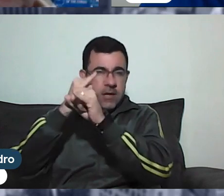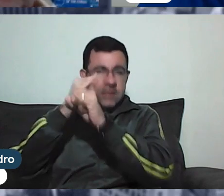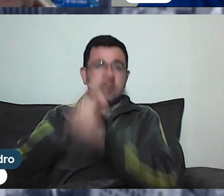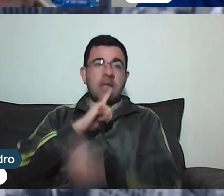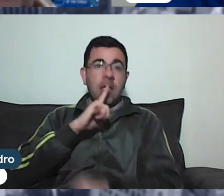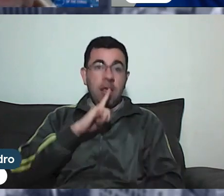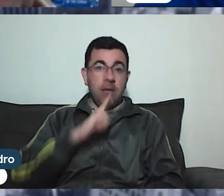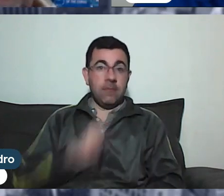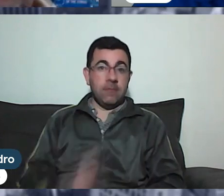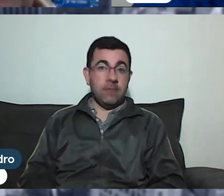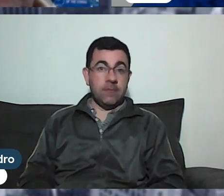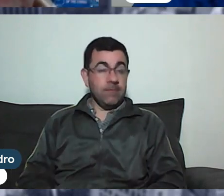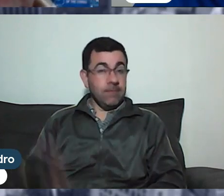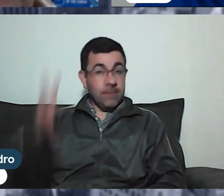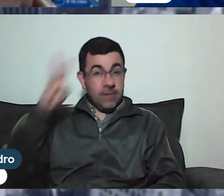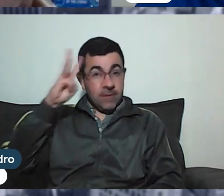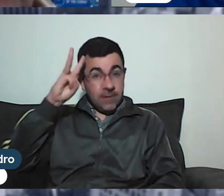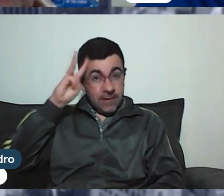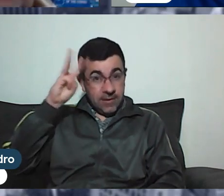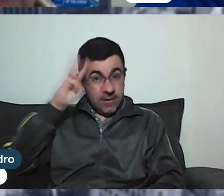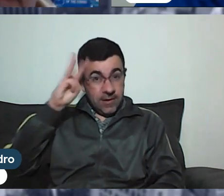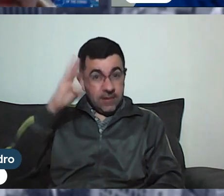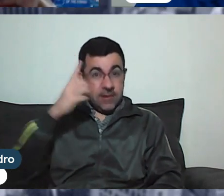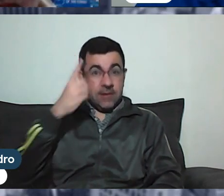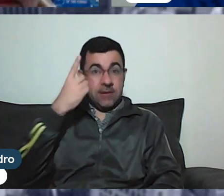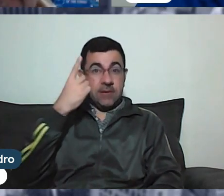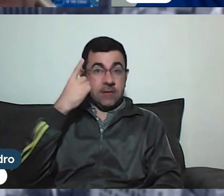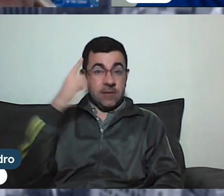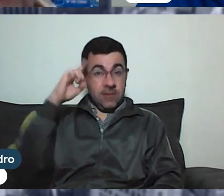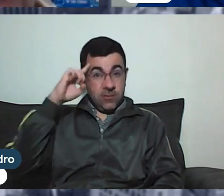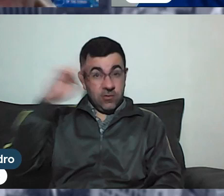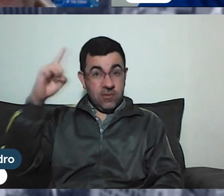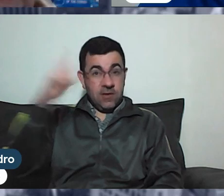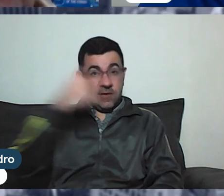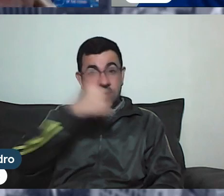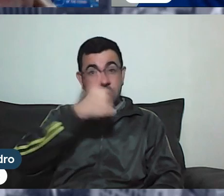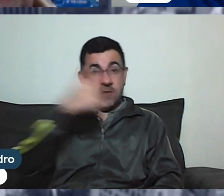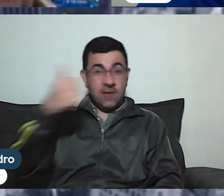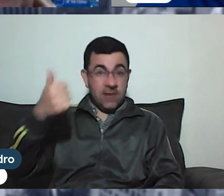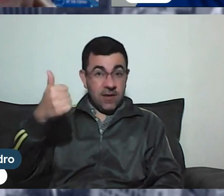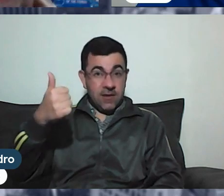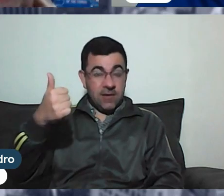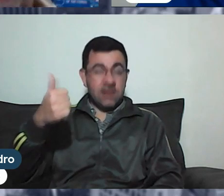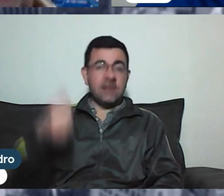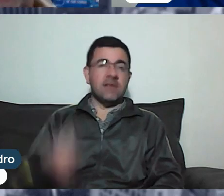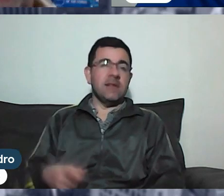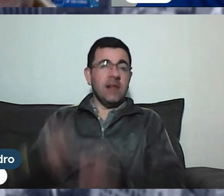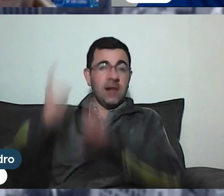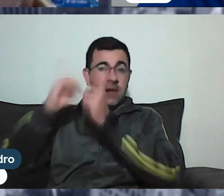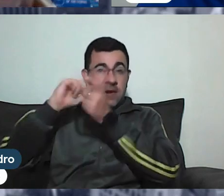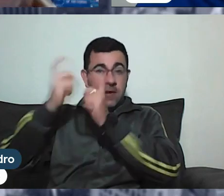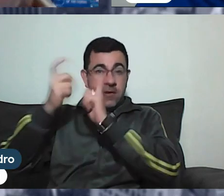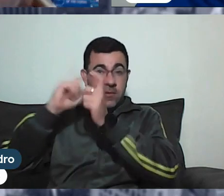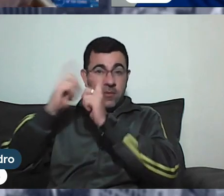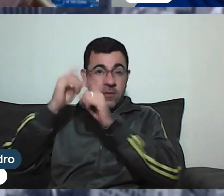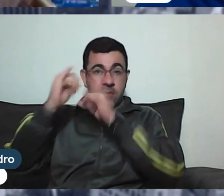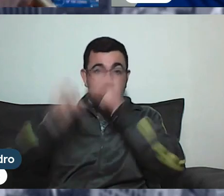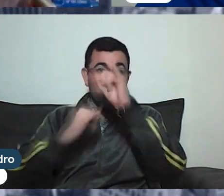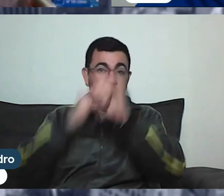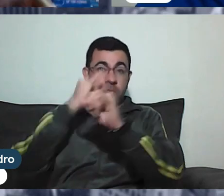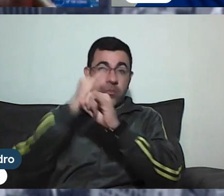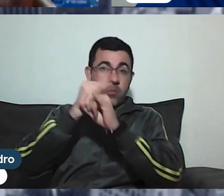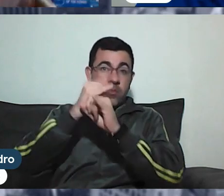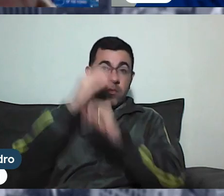Na terça-feira, dia 16 de maio, existe uma reunião virtual do